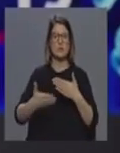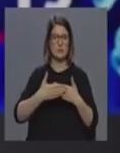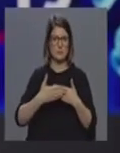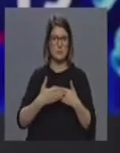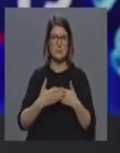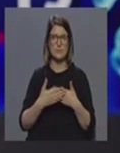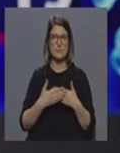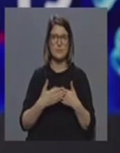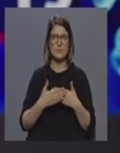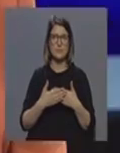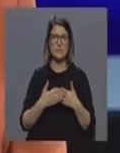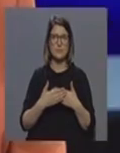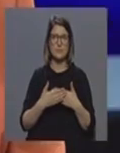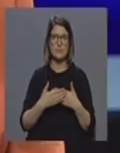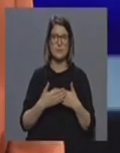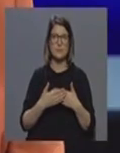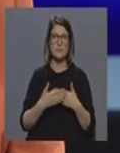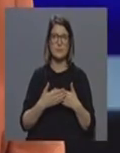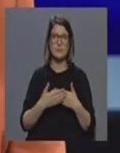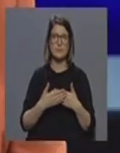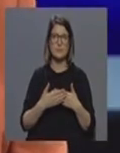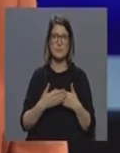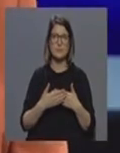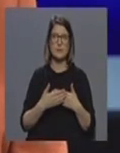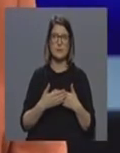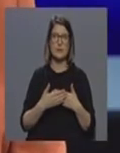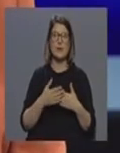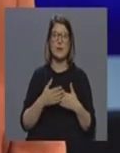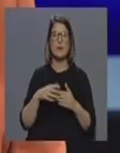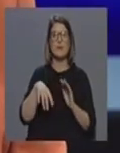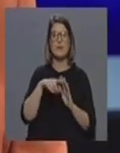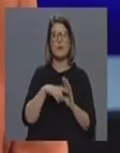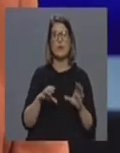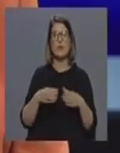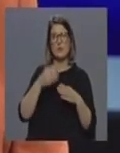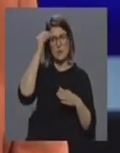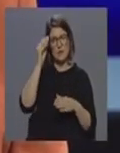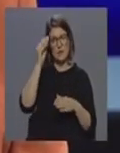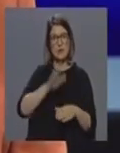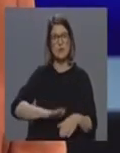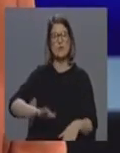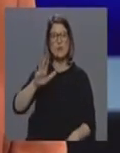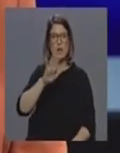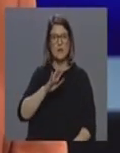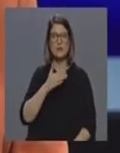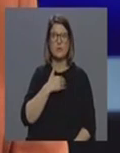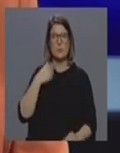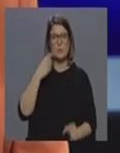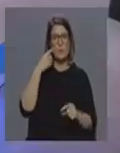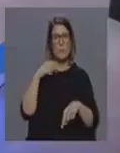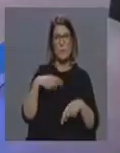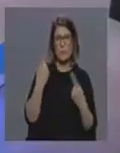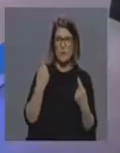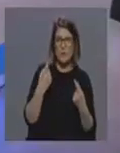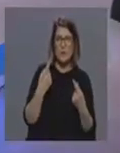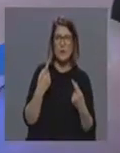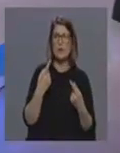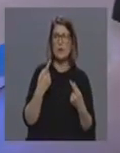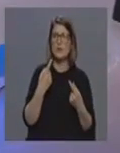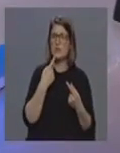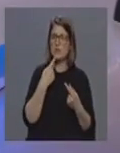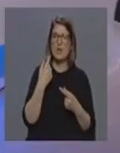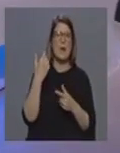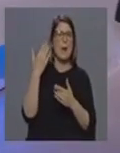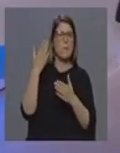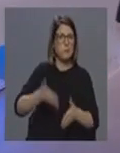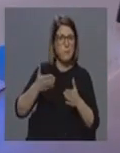à revelia do Conselho Nacional de Saúde Pública, que não recomendou o encerramento das escolas. O Governo da República agora avança com o encerramento das